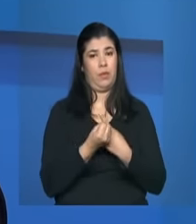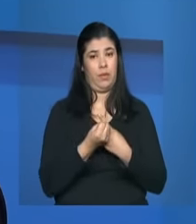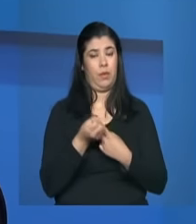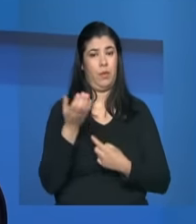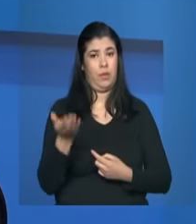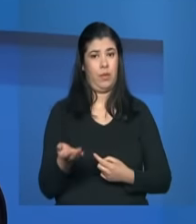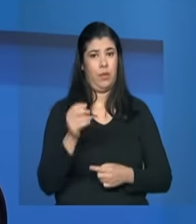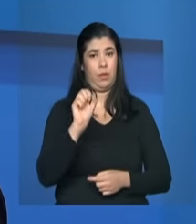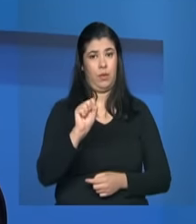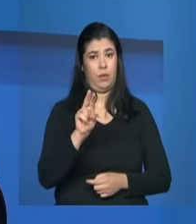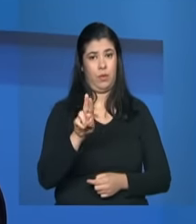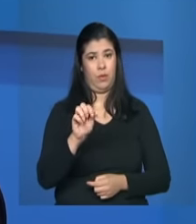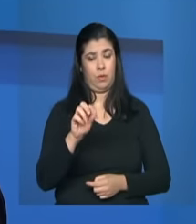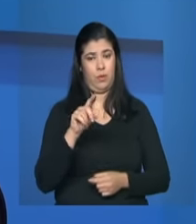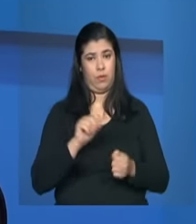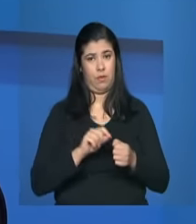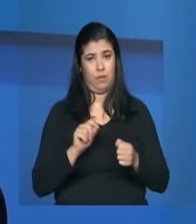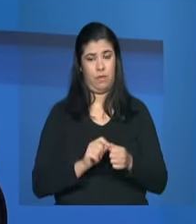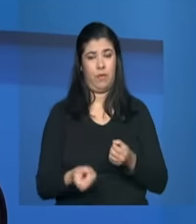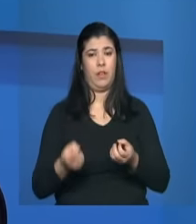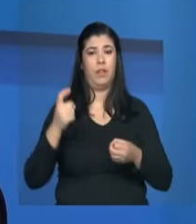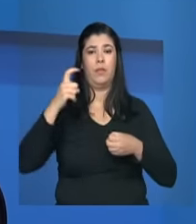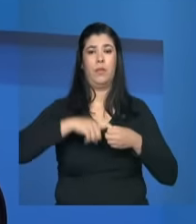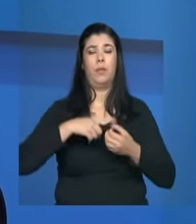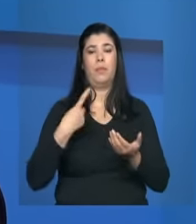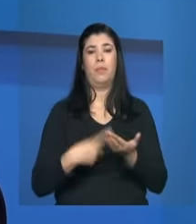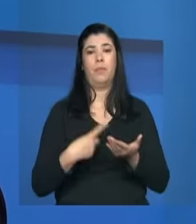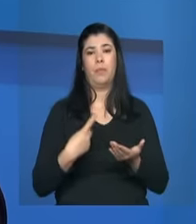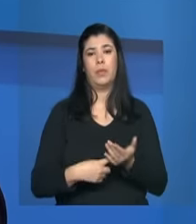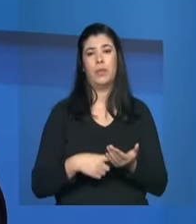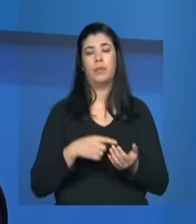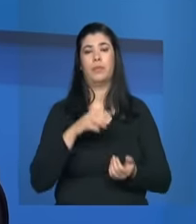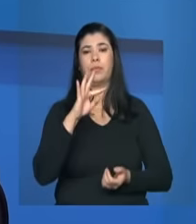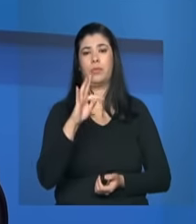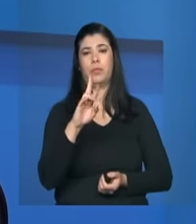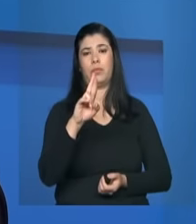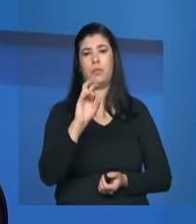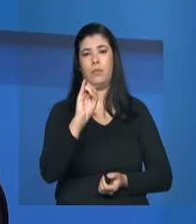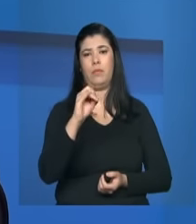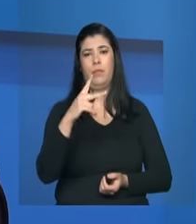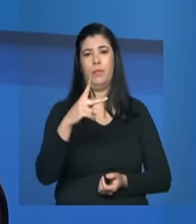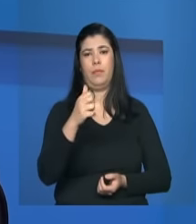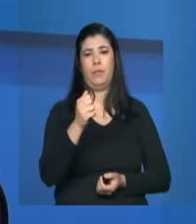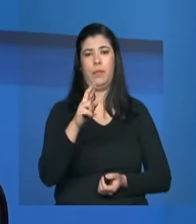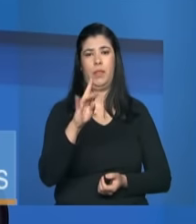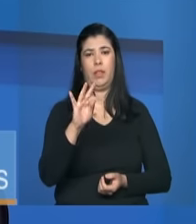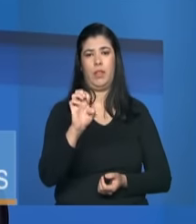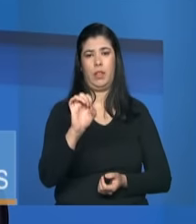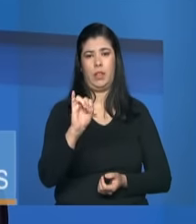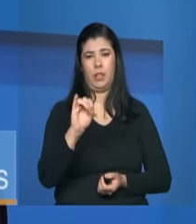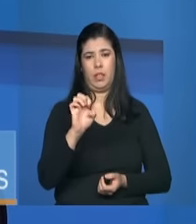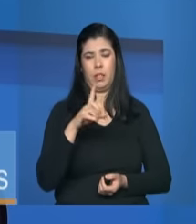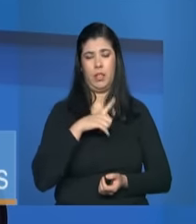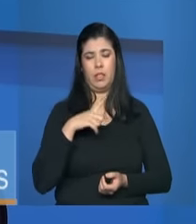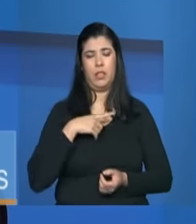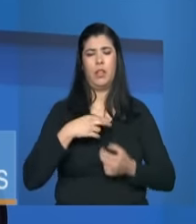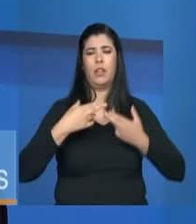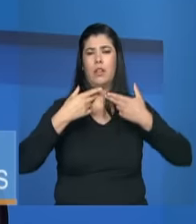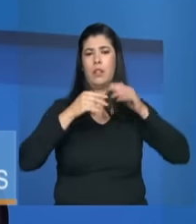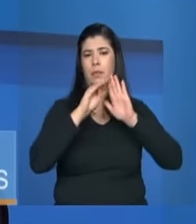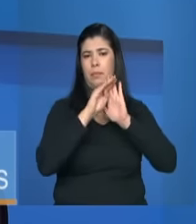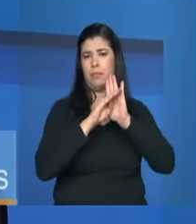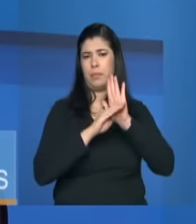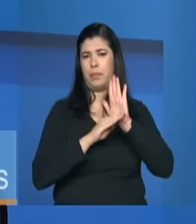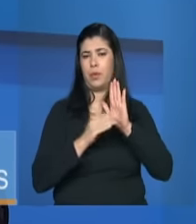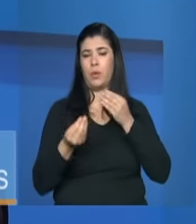suas tem de pactuação que é a Comissão Intergestora Tripartite o Conselho Nacional de Assistência Social pactou critérios de expansão da rede